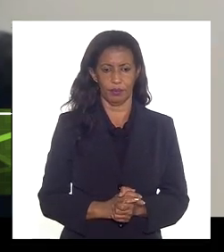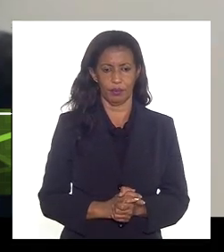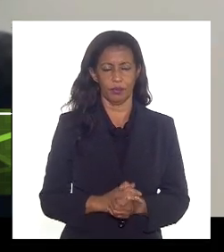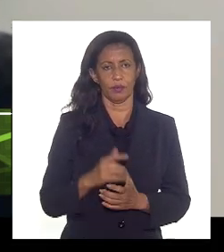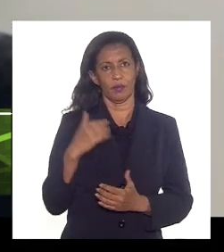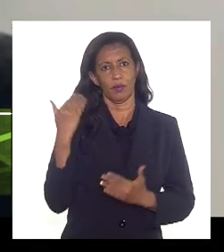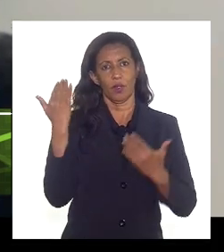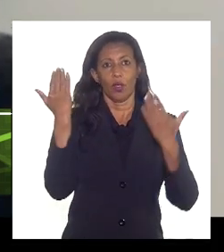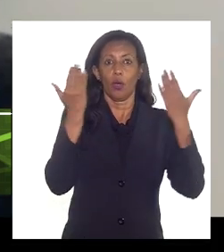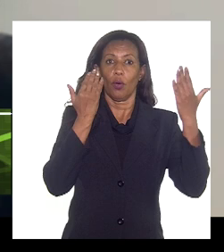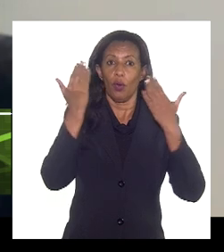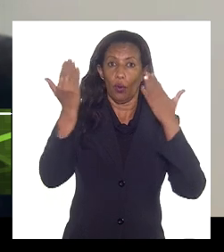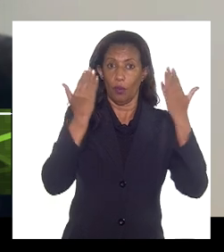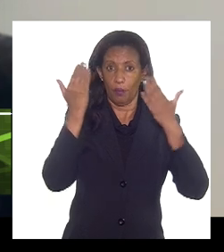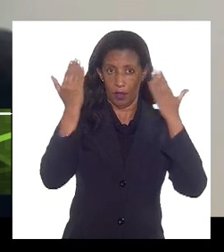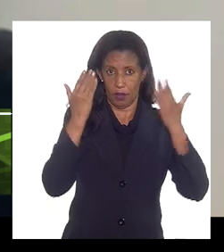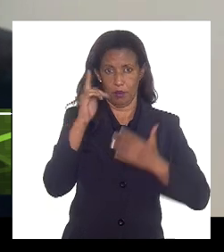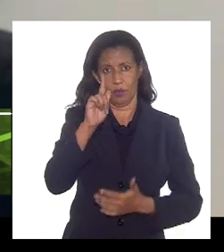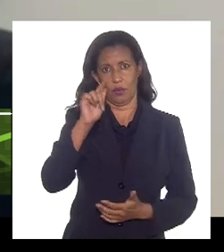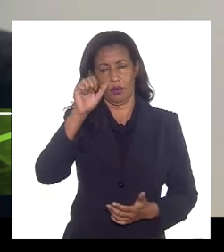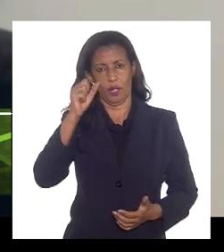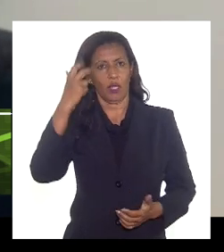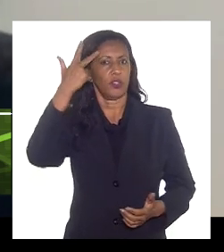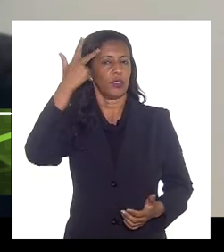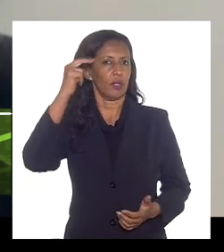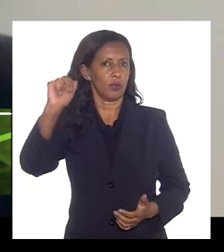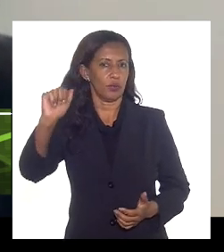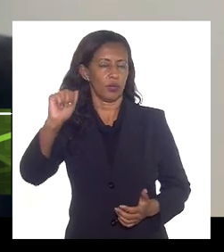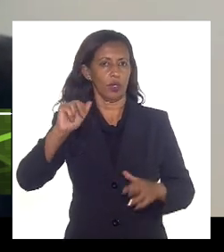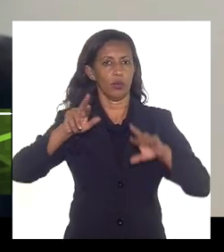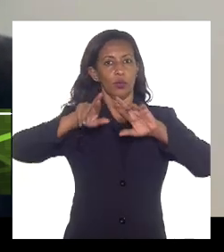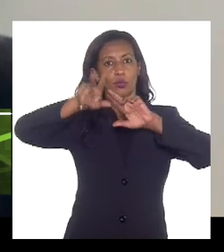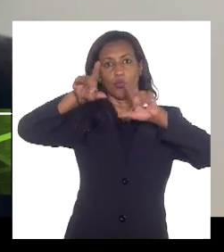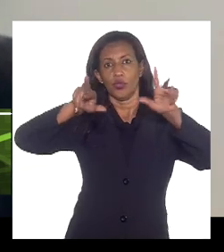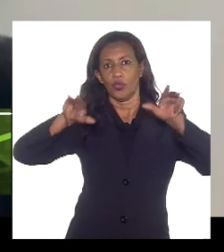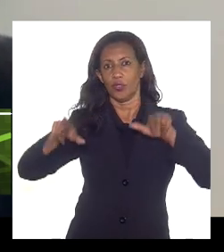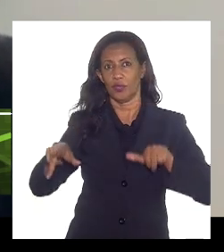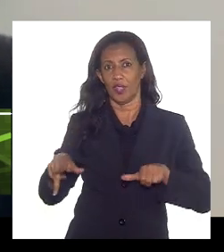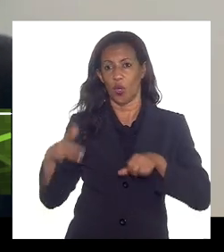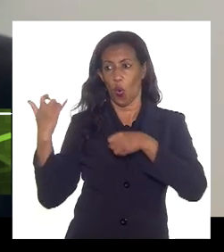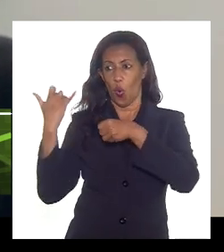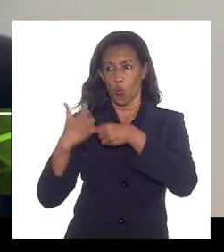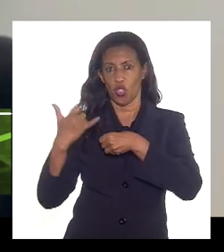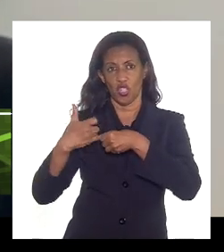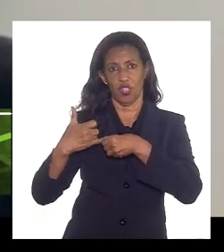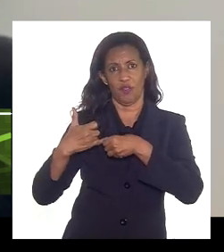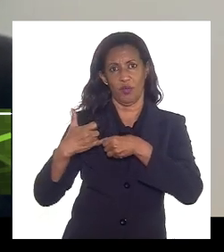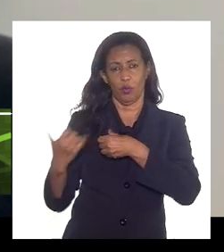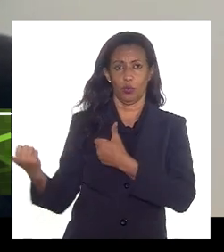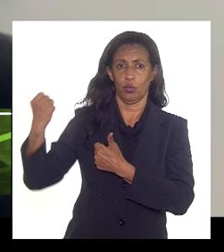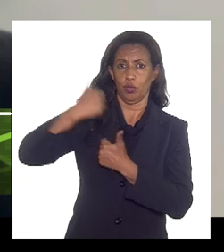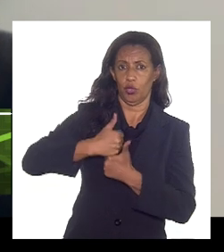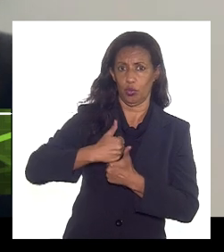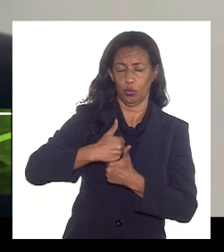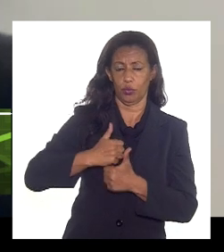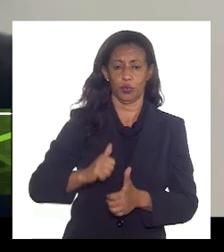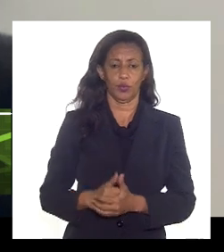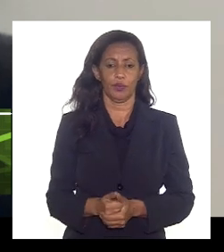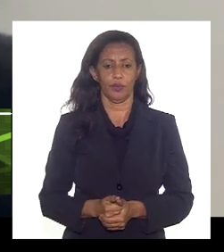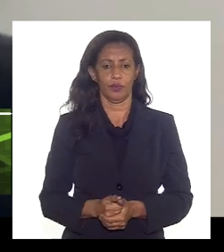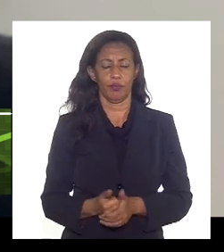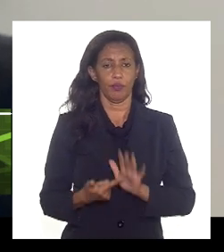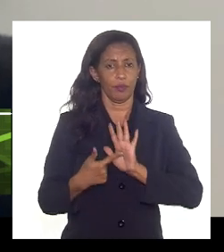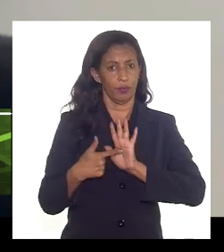comparamos o preço do gás natural com os diferentes combustíveis substitutos dele para